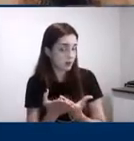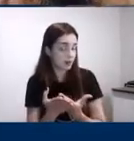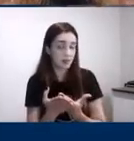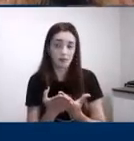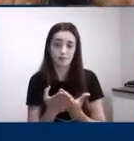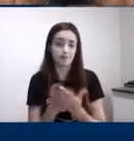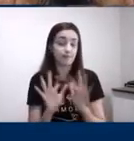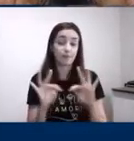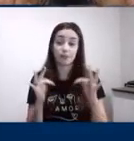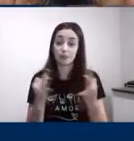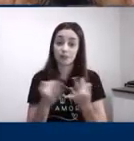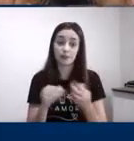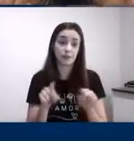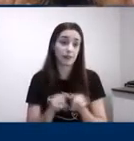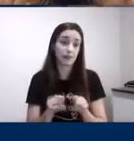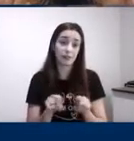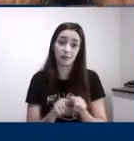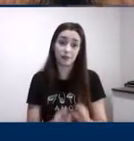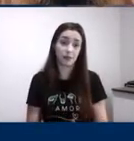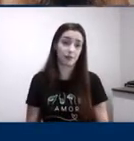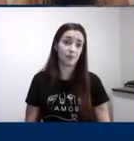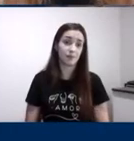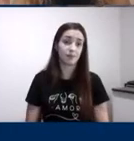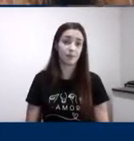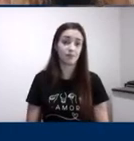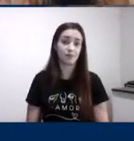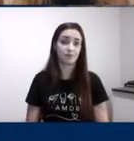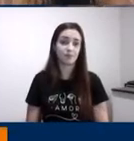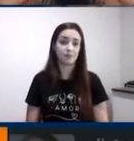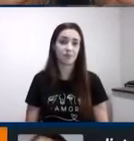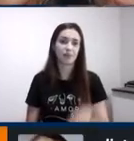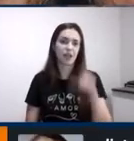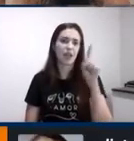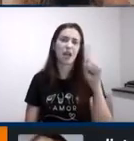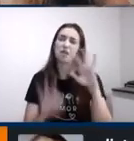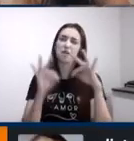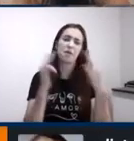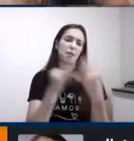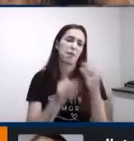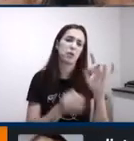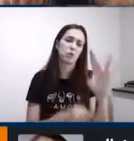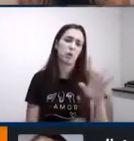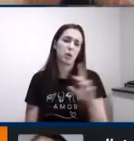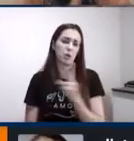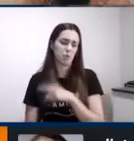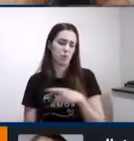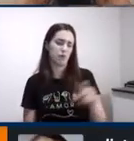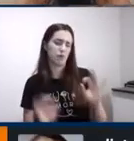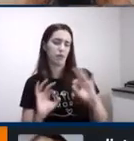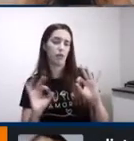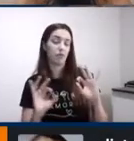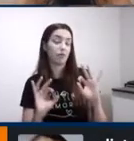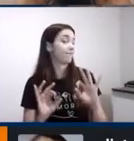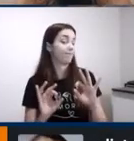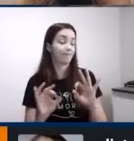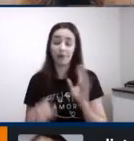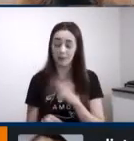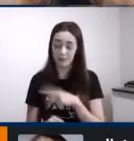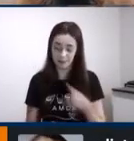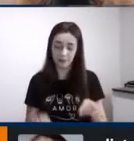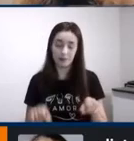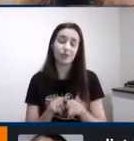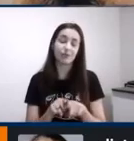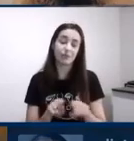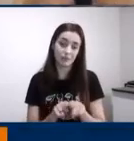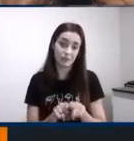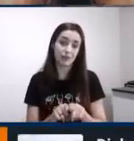quem tem ah isso é papel do pai e da mãe não isso também é papel do professor isso